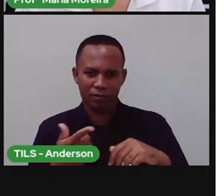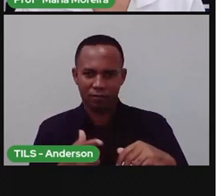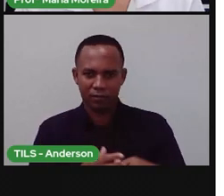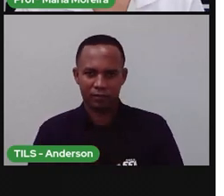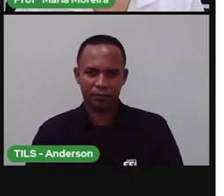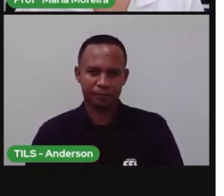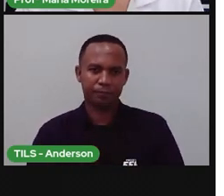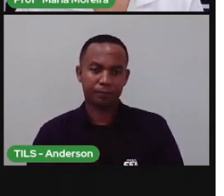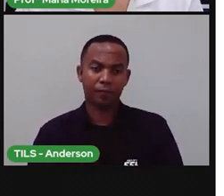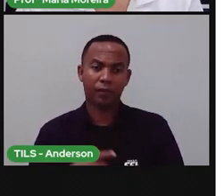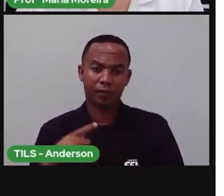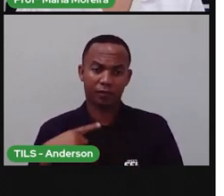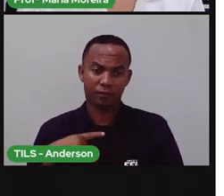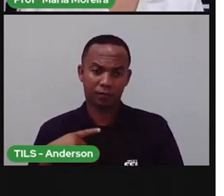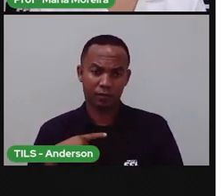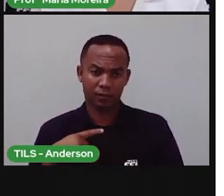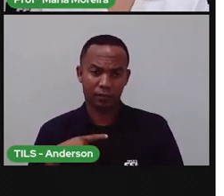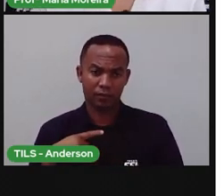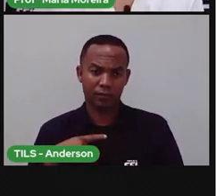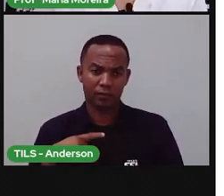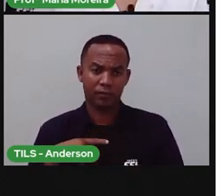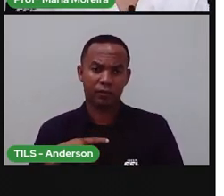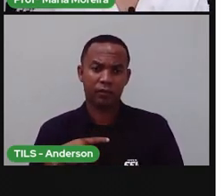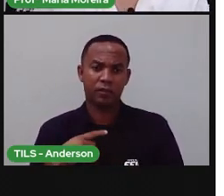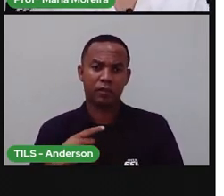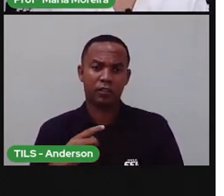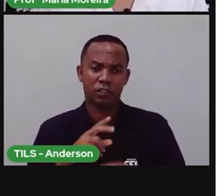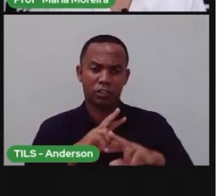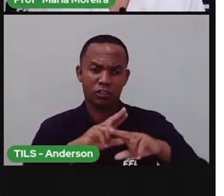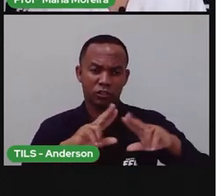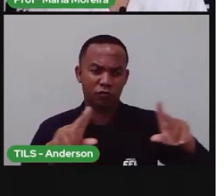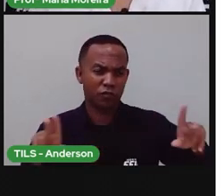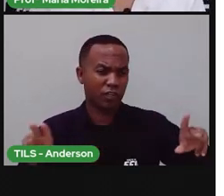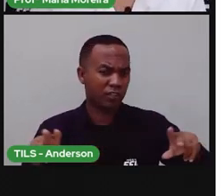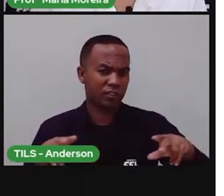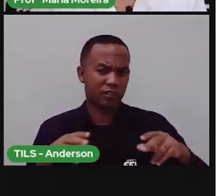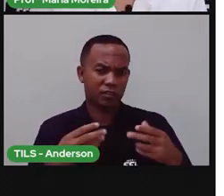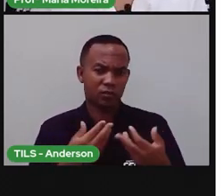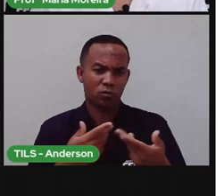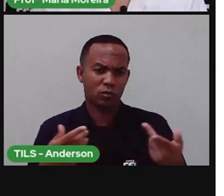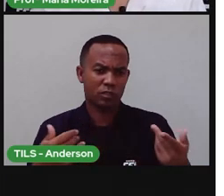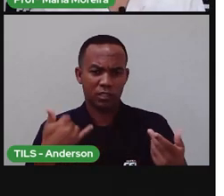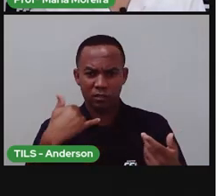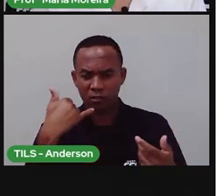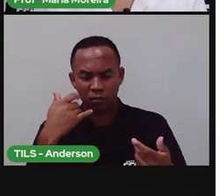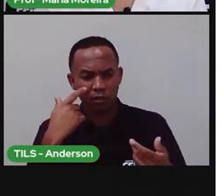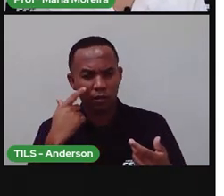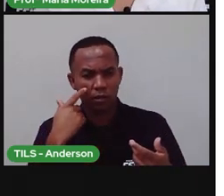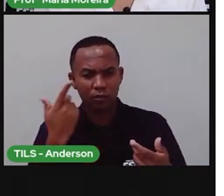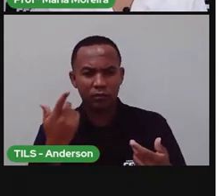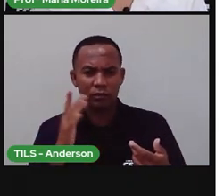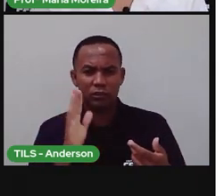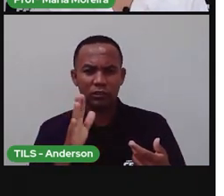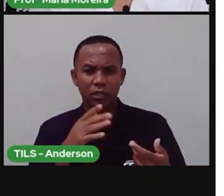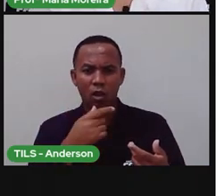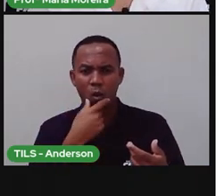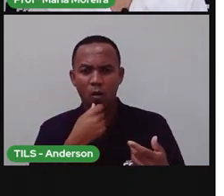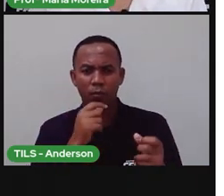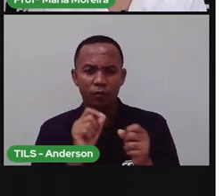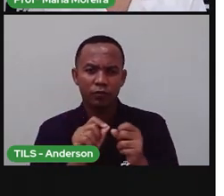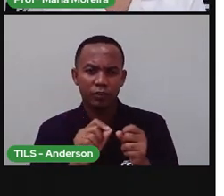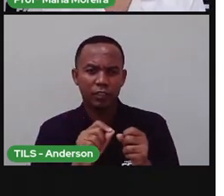Bom, existem, né? Ainda os objetos que são, como eu mostrar o celular, que são criados pelo homem.